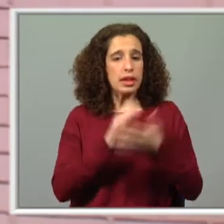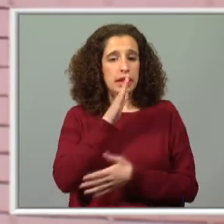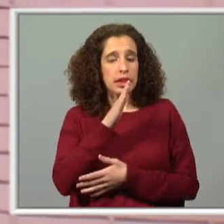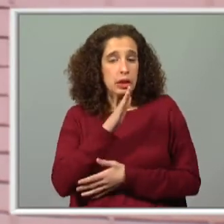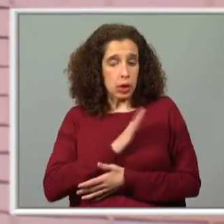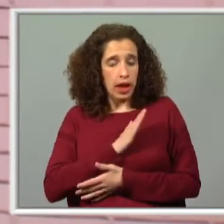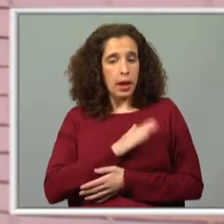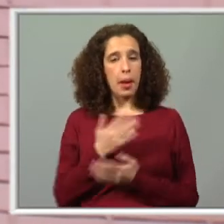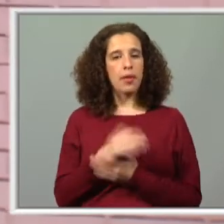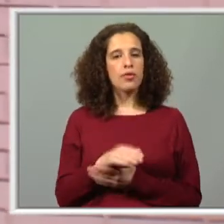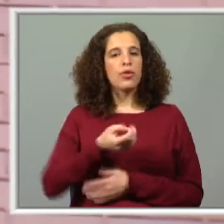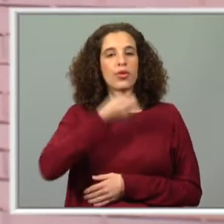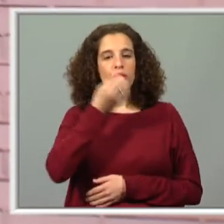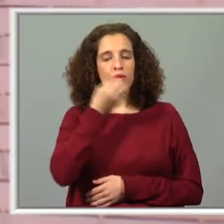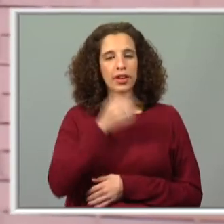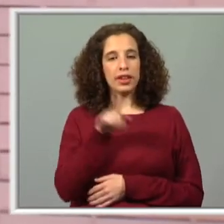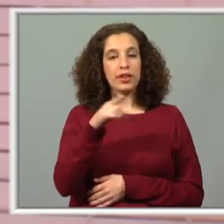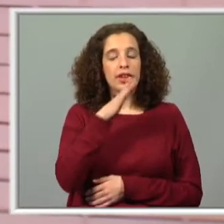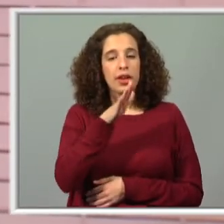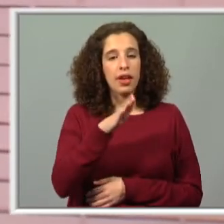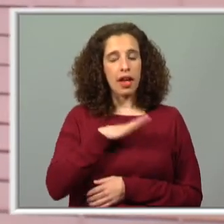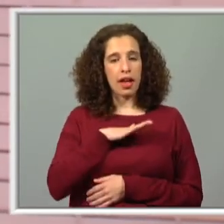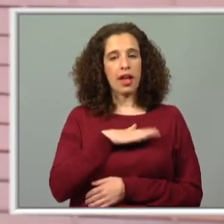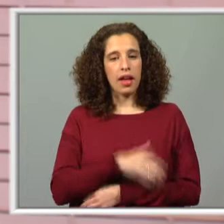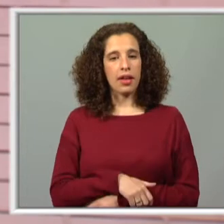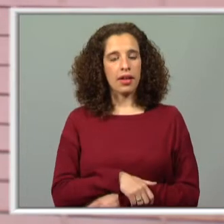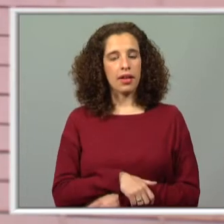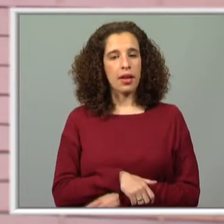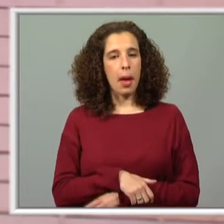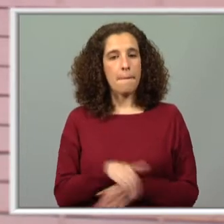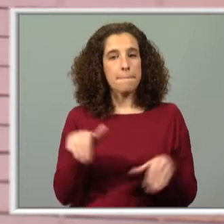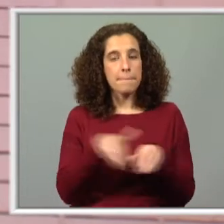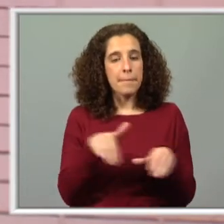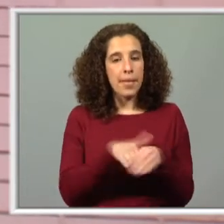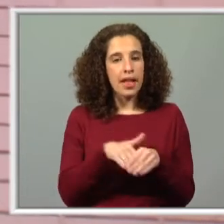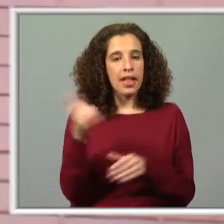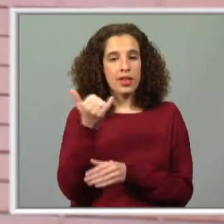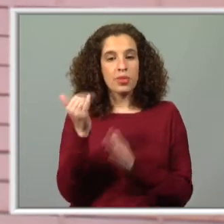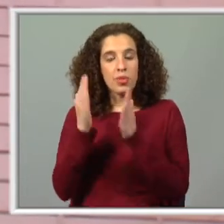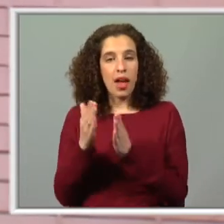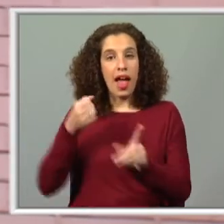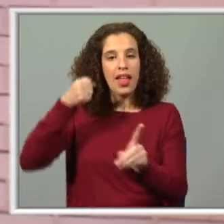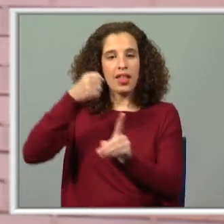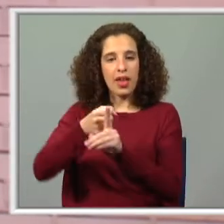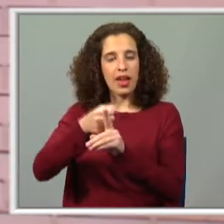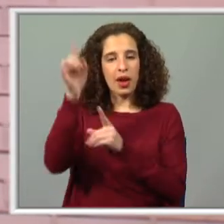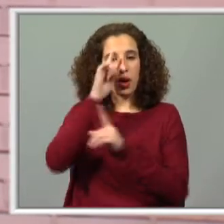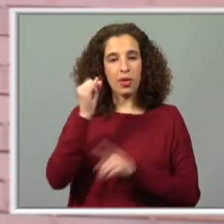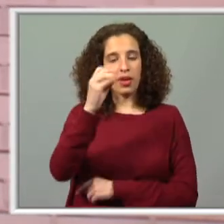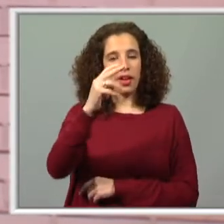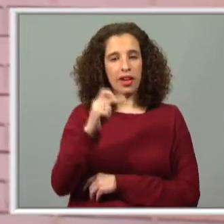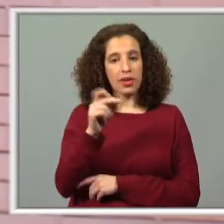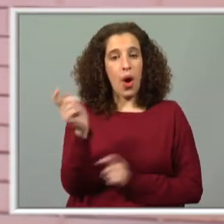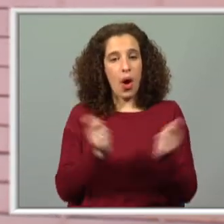estão a transmitir. Vou-vos contar. Estão a dizer que acabaram de participar na segunda parte da missão que a professora Isa